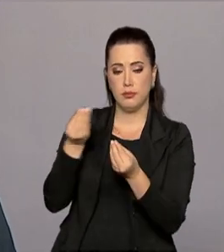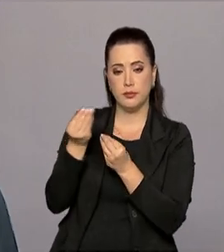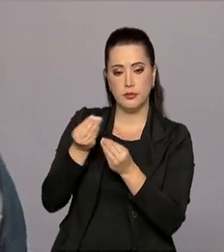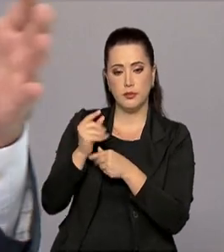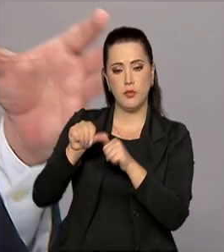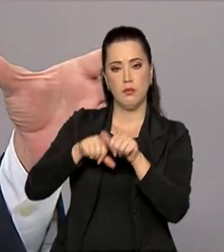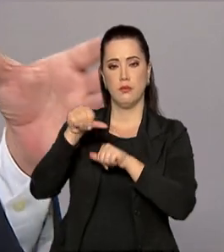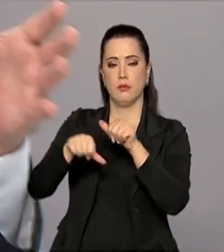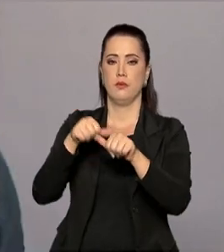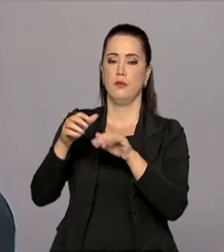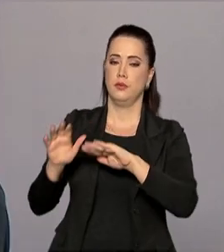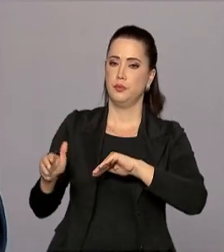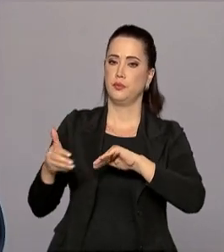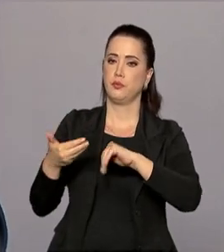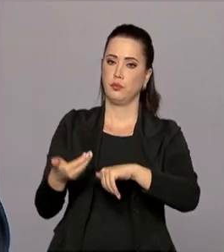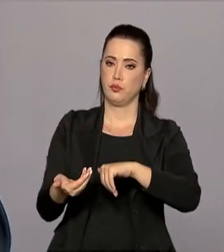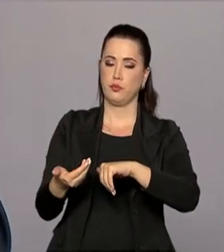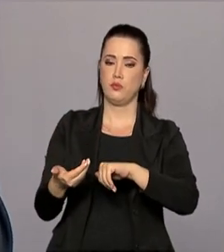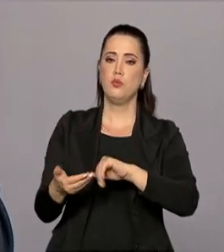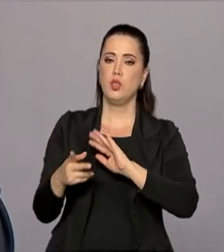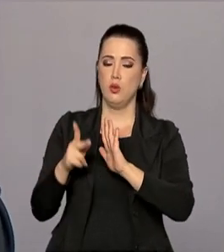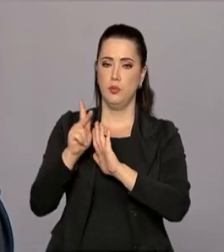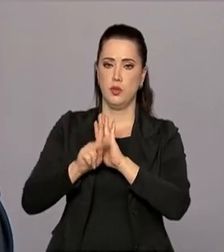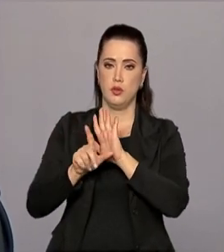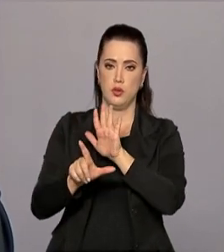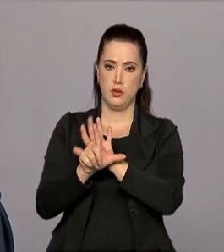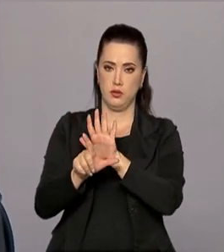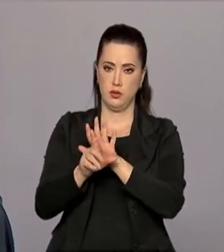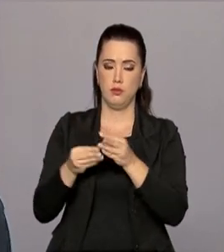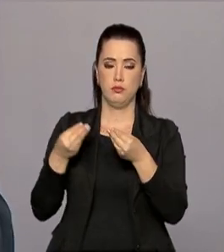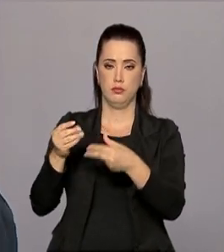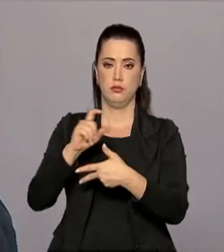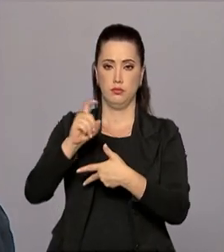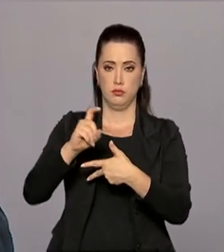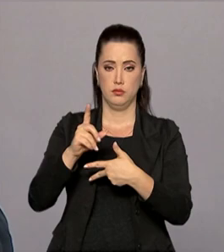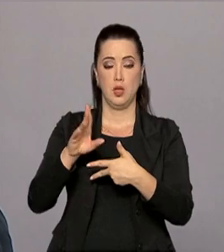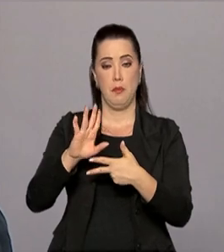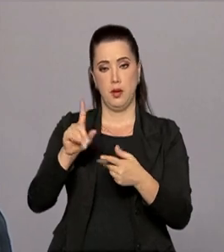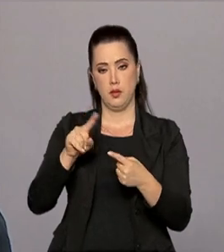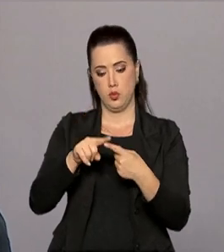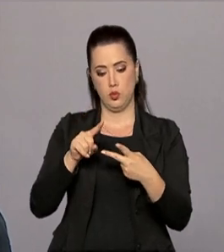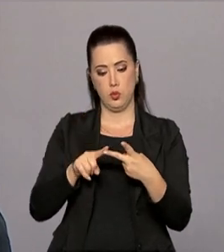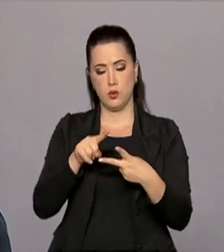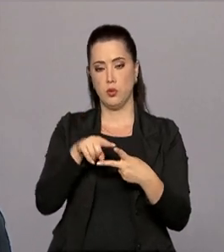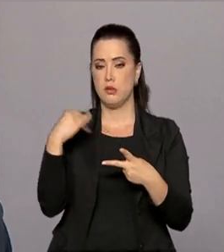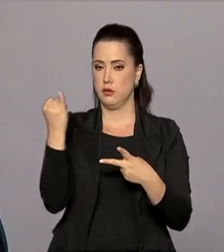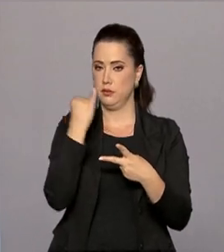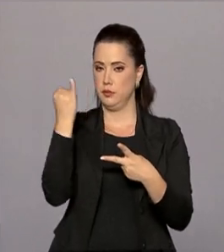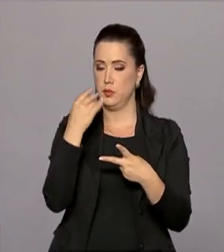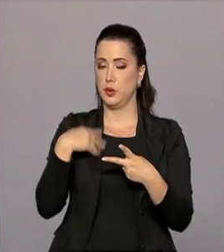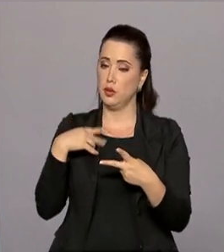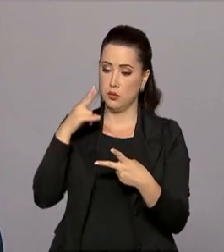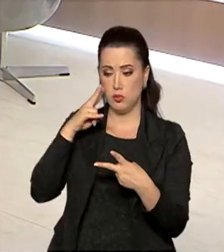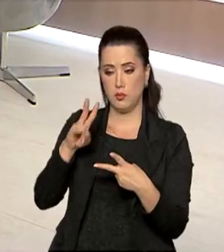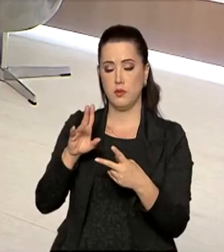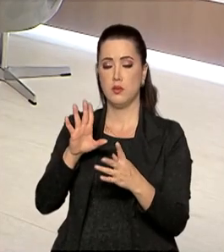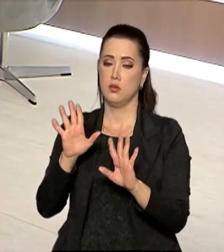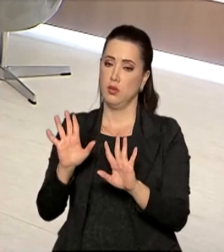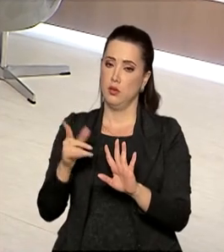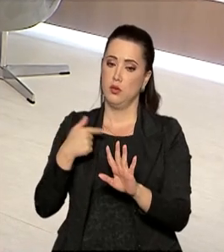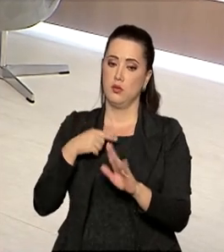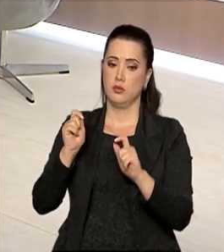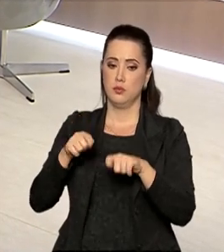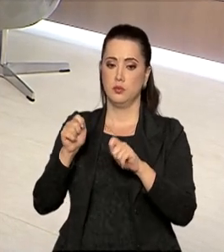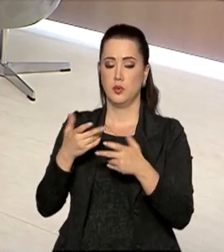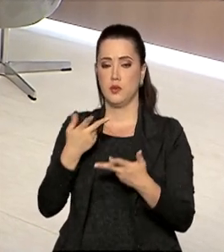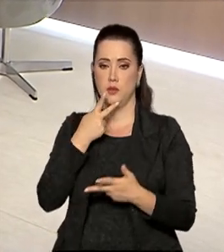Congresso Nacional o projeto de lei apresentado pelo governo federal. Mas dois pontos são importantes, na minha visão, acho que a Catiúcia também